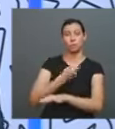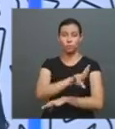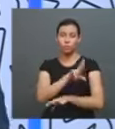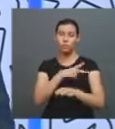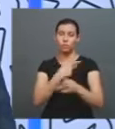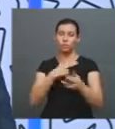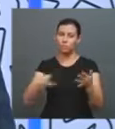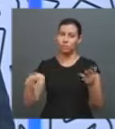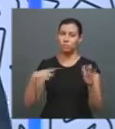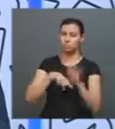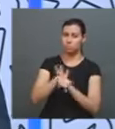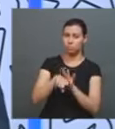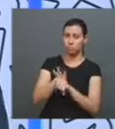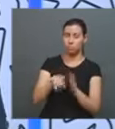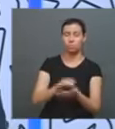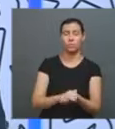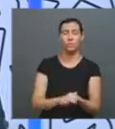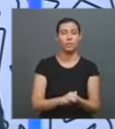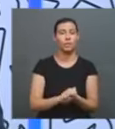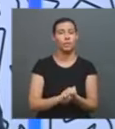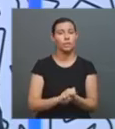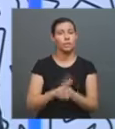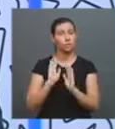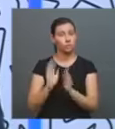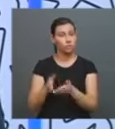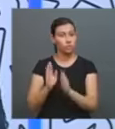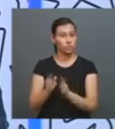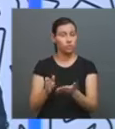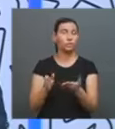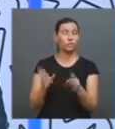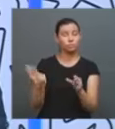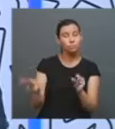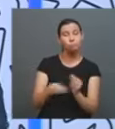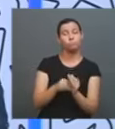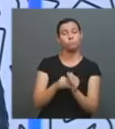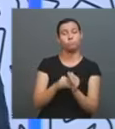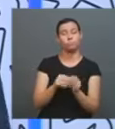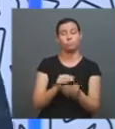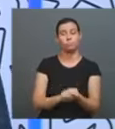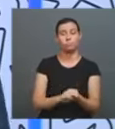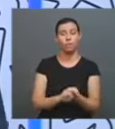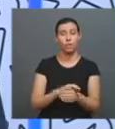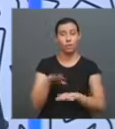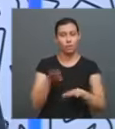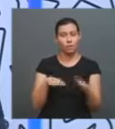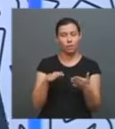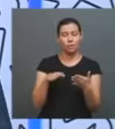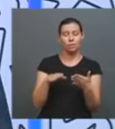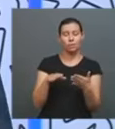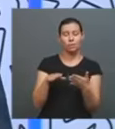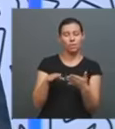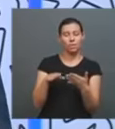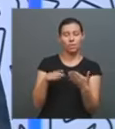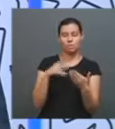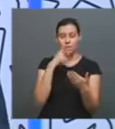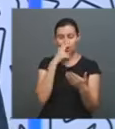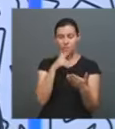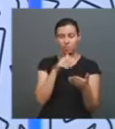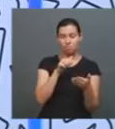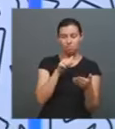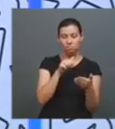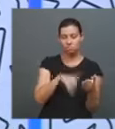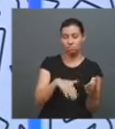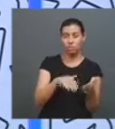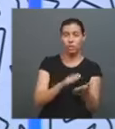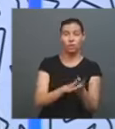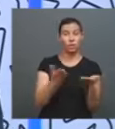de pesquisa. Às vezes tem uma legitimidade já incluída e a gente deixa eles trancafiados. Então, eu acredito na internet como um fator